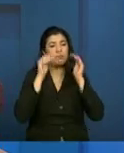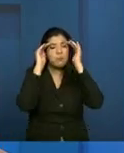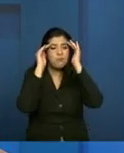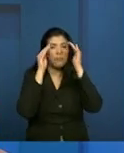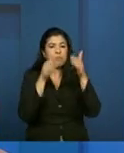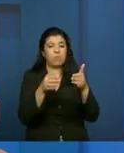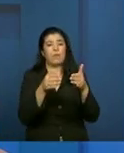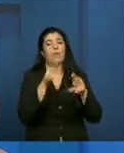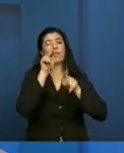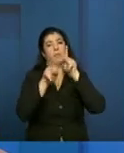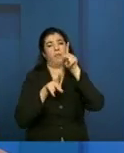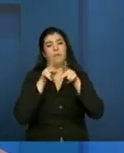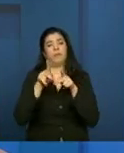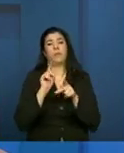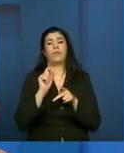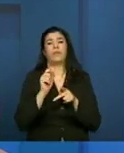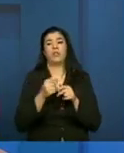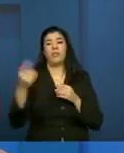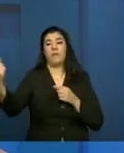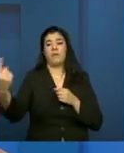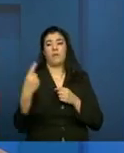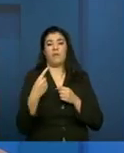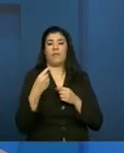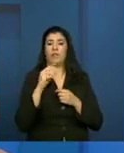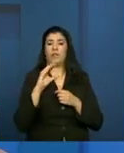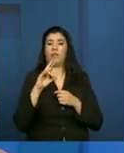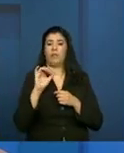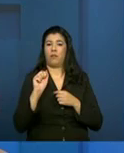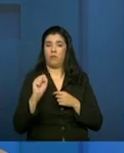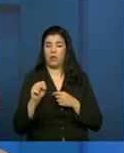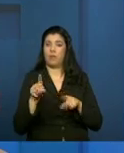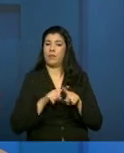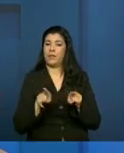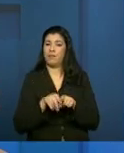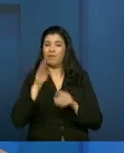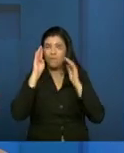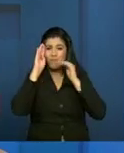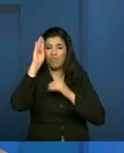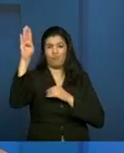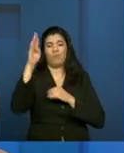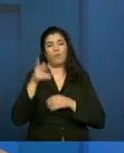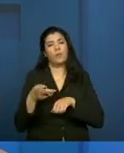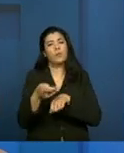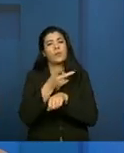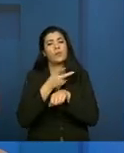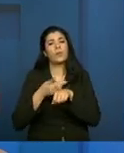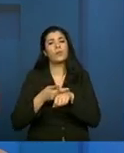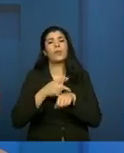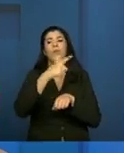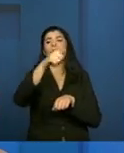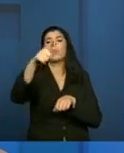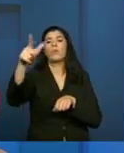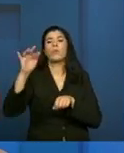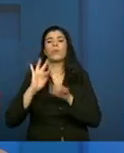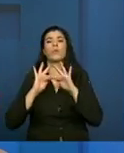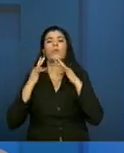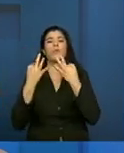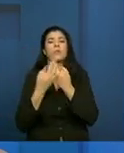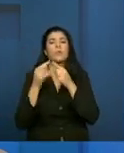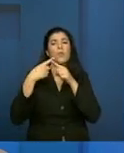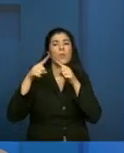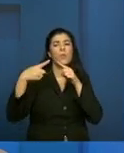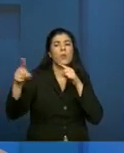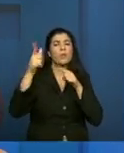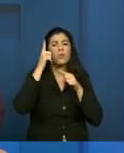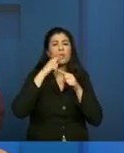atender apenas a população que vai até o Craso, né? Mas, principalmente, é buscar aquelas famílias que podem estar numa situação ainda mais grave que